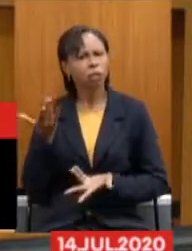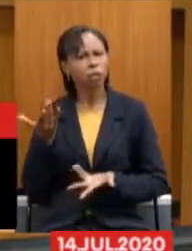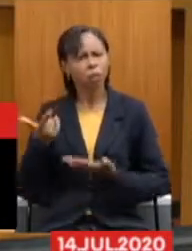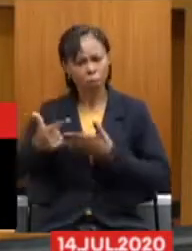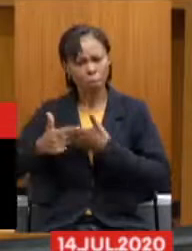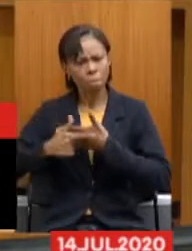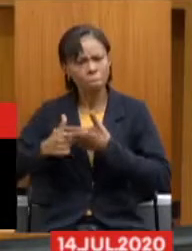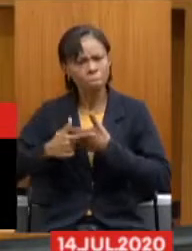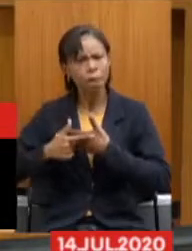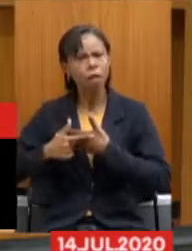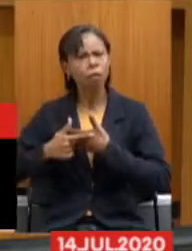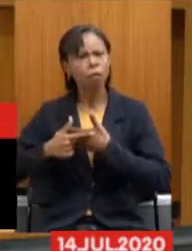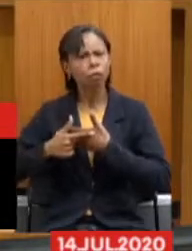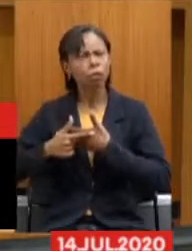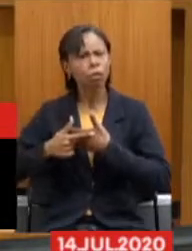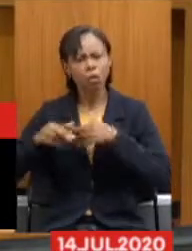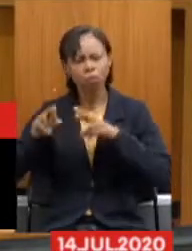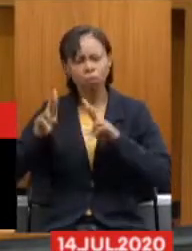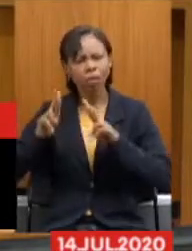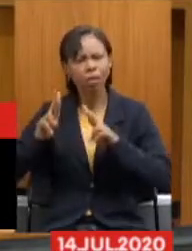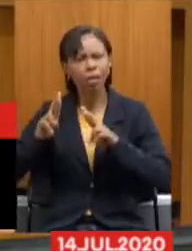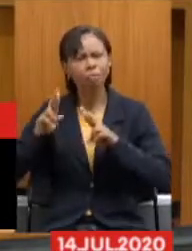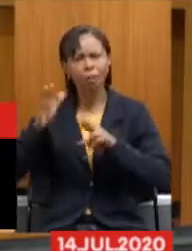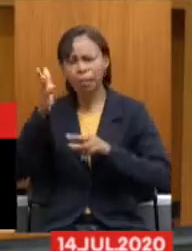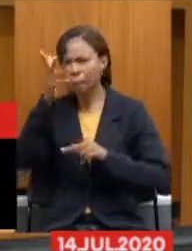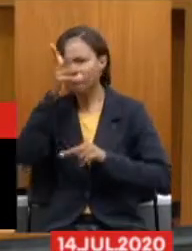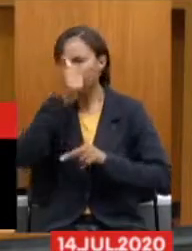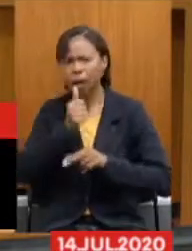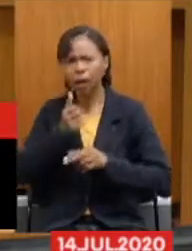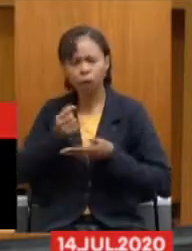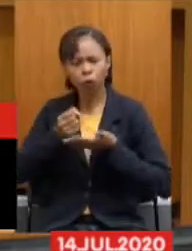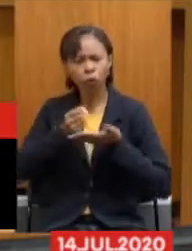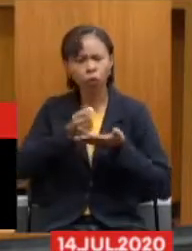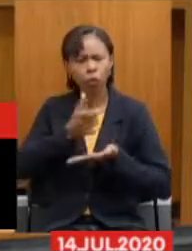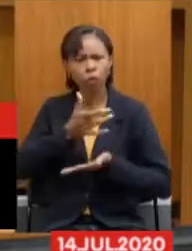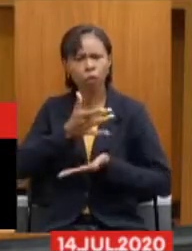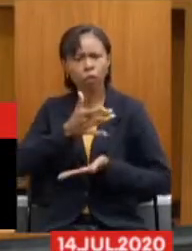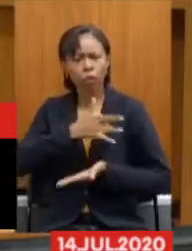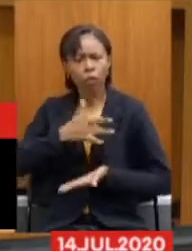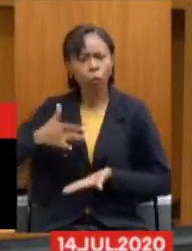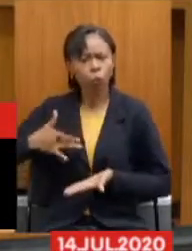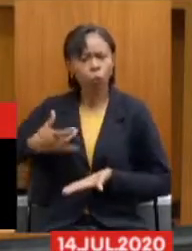salvação de vidas, se nós temos essa importância no combate da pandemia,